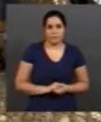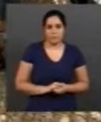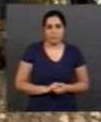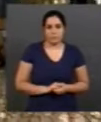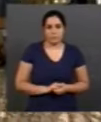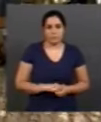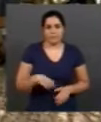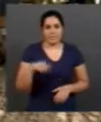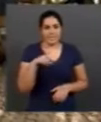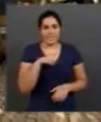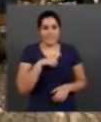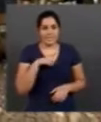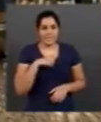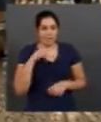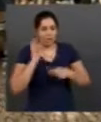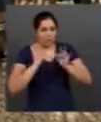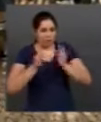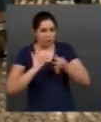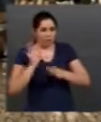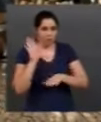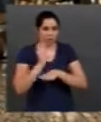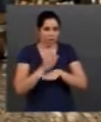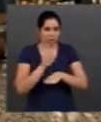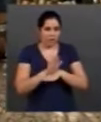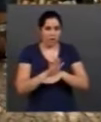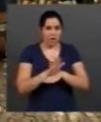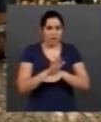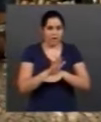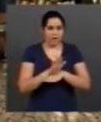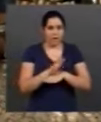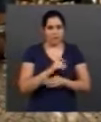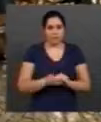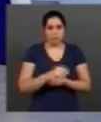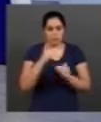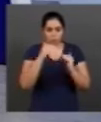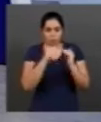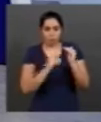Existe alguma tecnologia que ajuda a reduzir o desperdício?